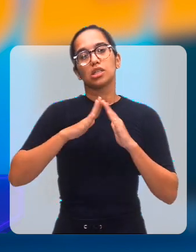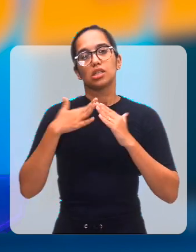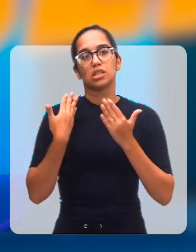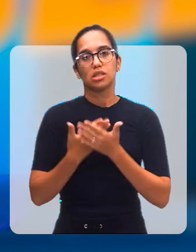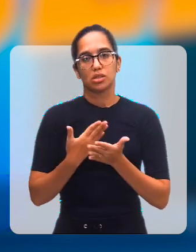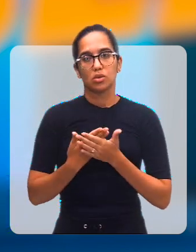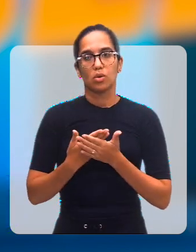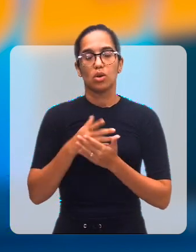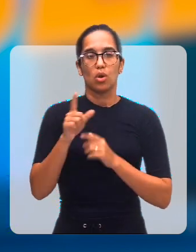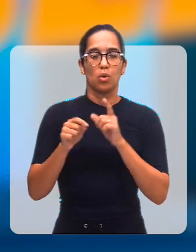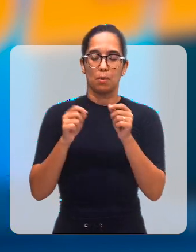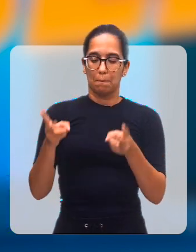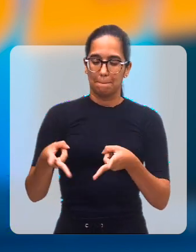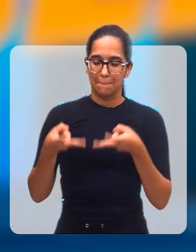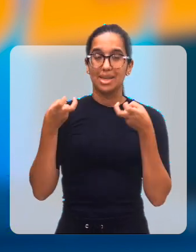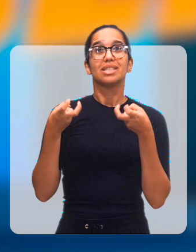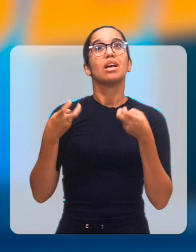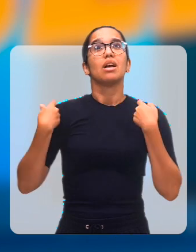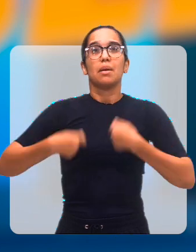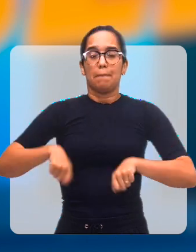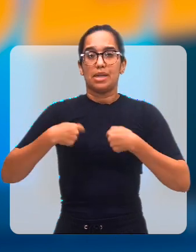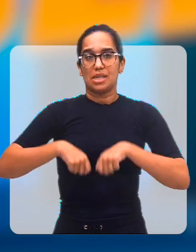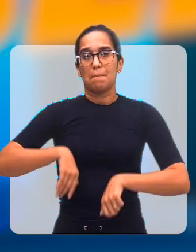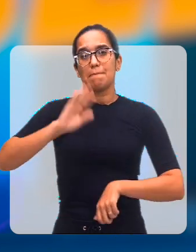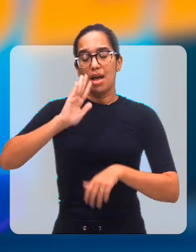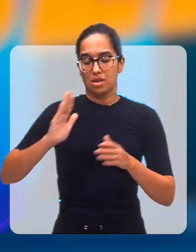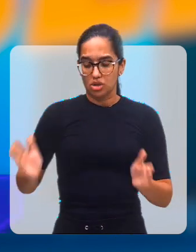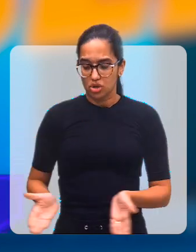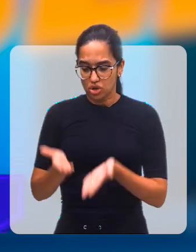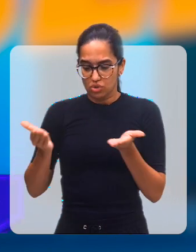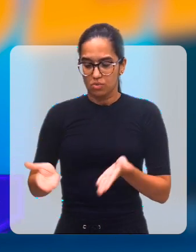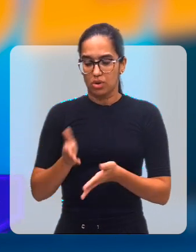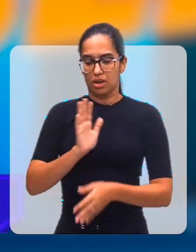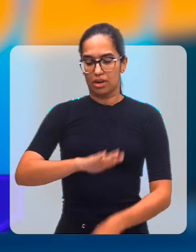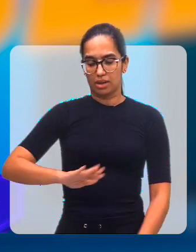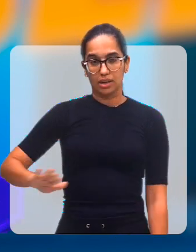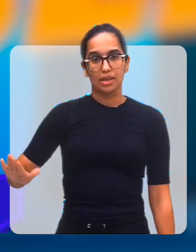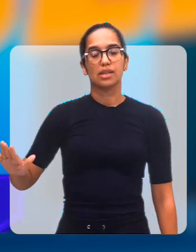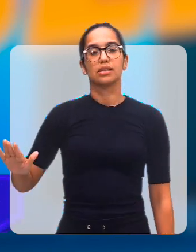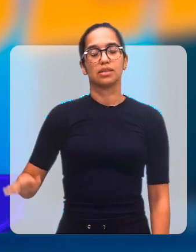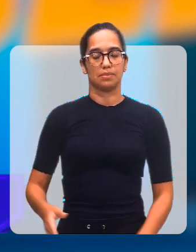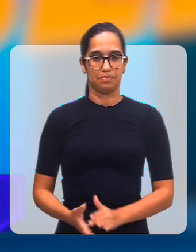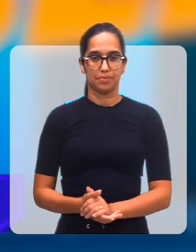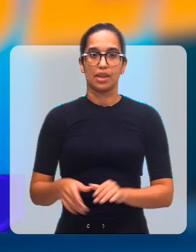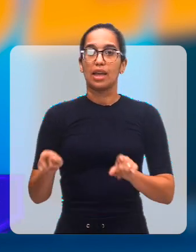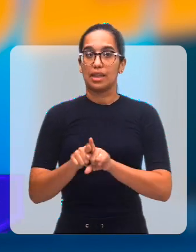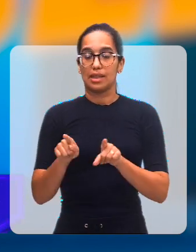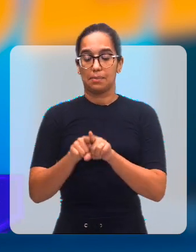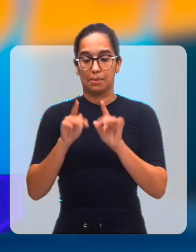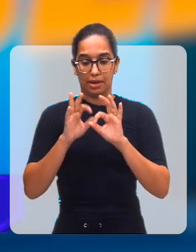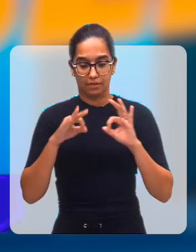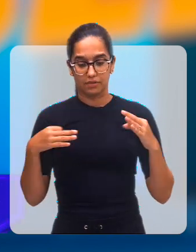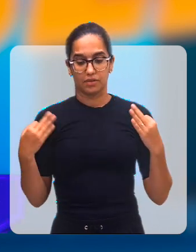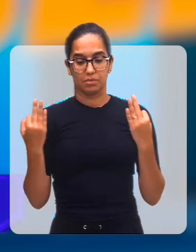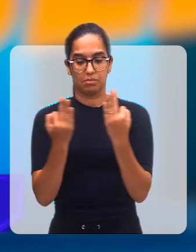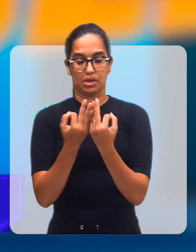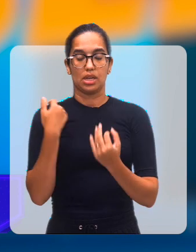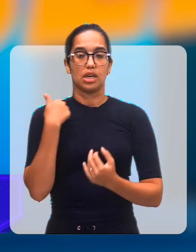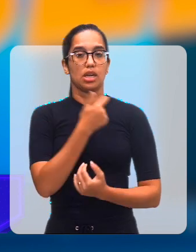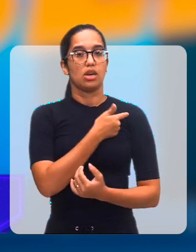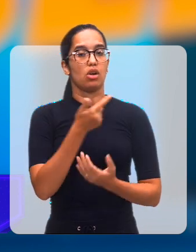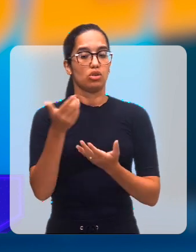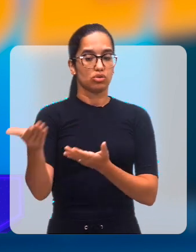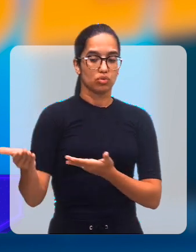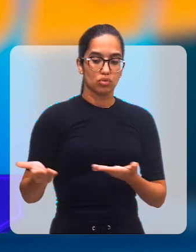ambiente escolar o que foi observado que precisa ser mais estimulado nessa criança. E a família